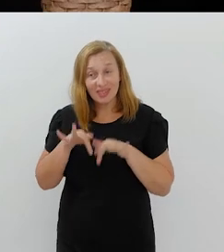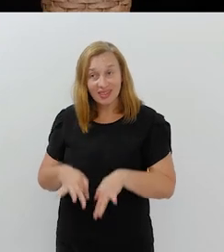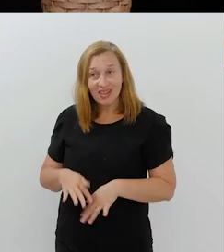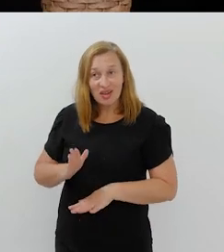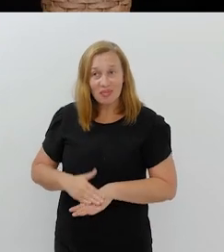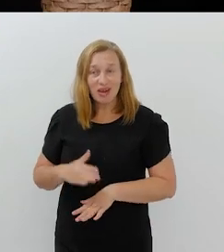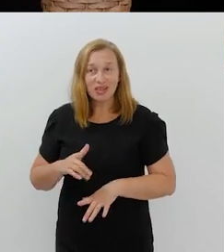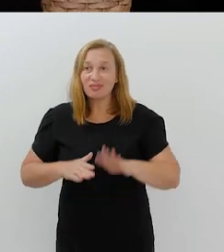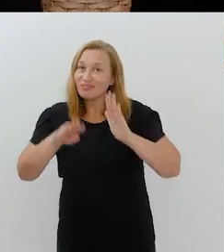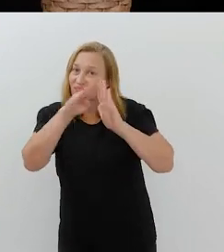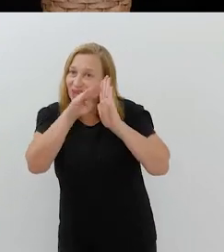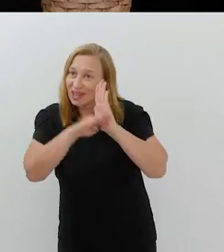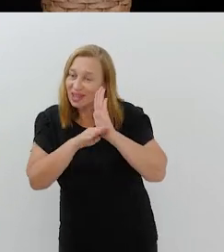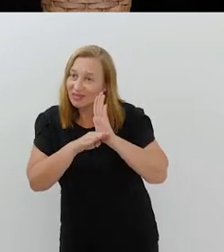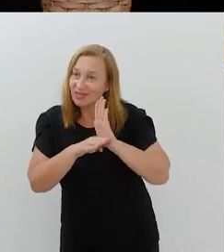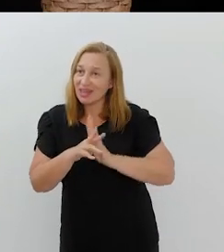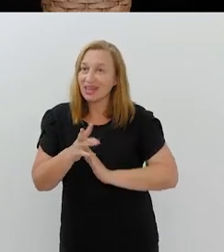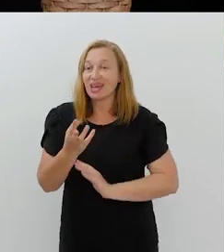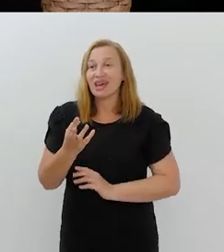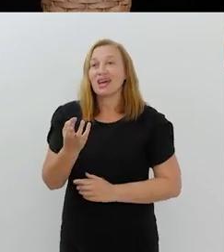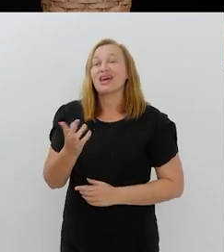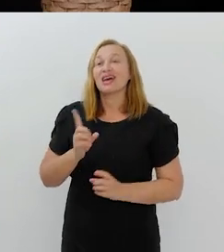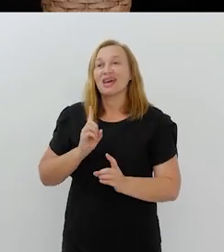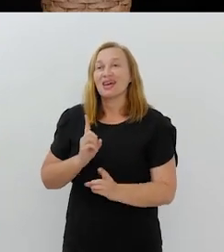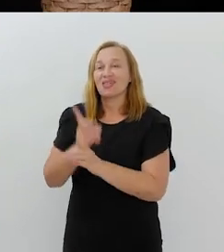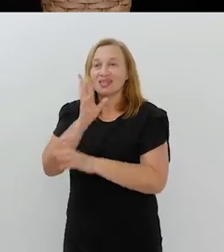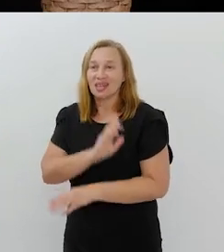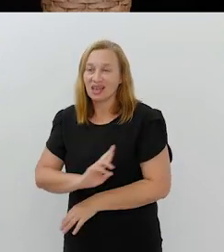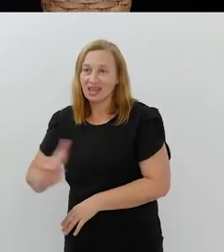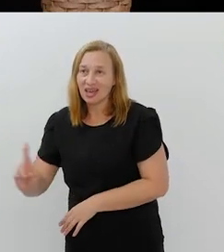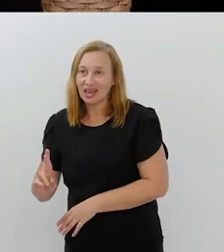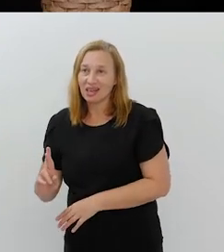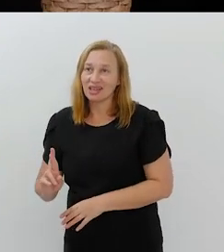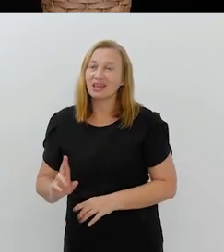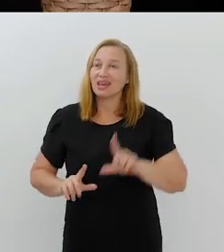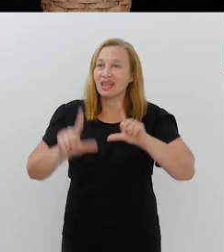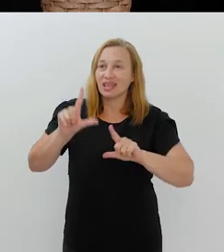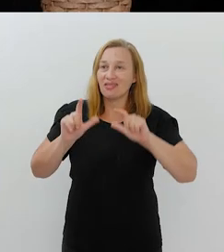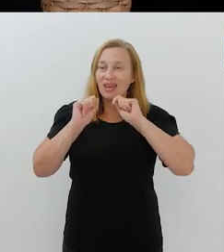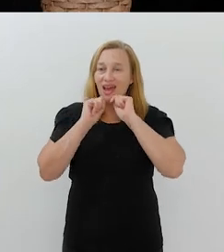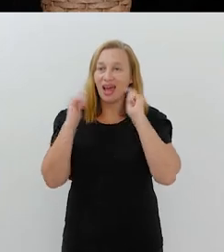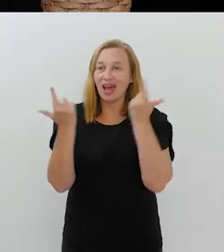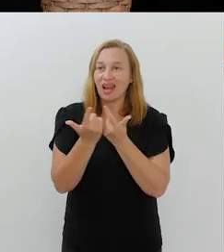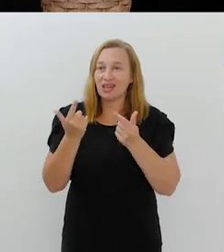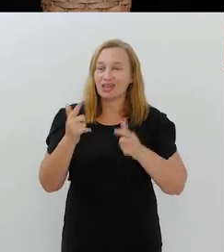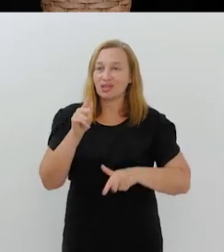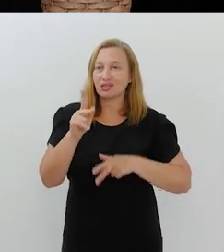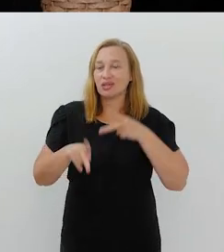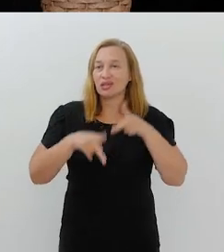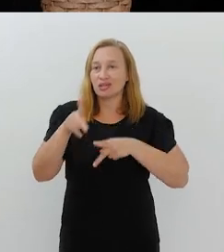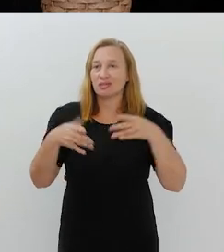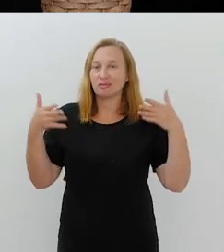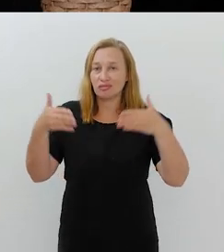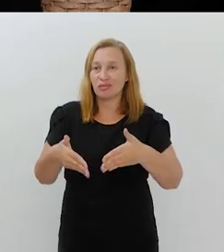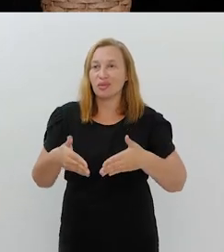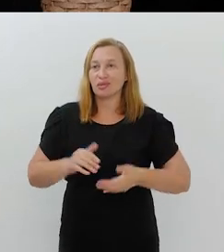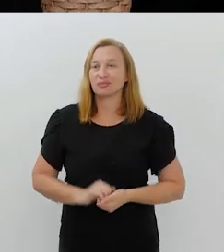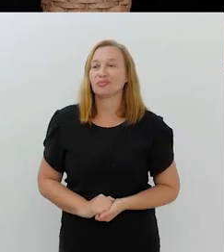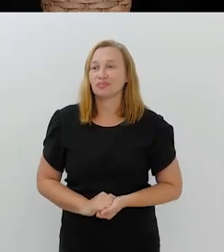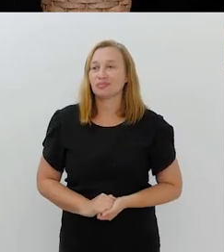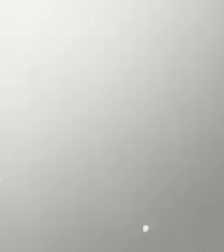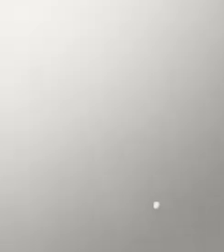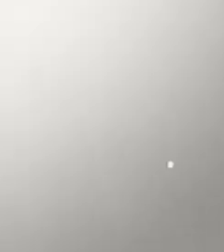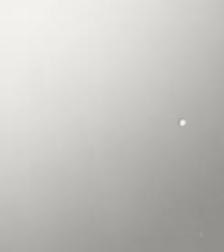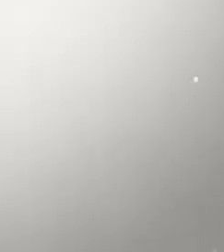Obrigada. E estamos encerrando mais um programa Religare aqui na TV Alerja, o canal do povo.